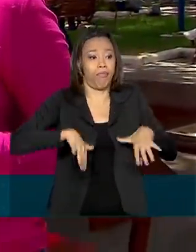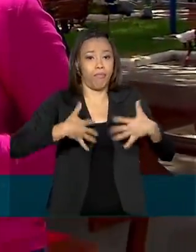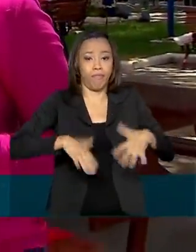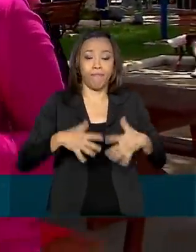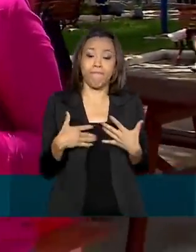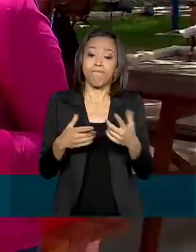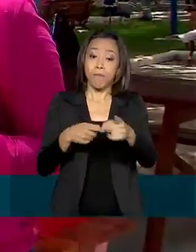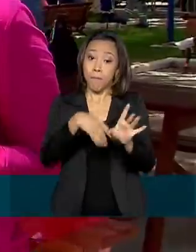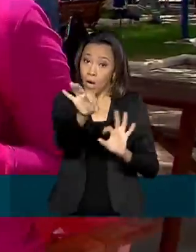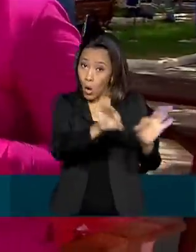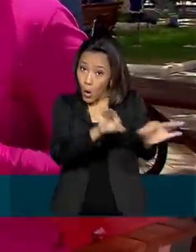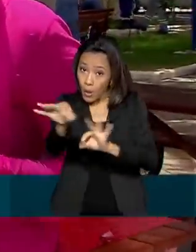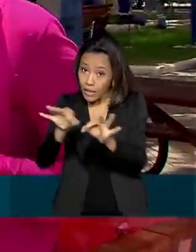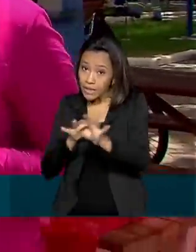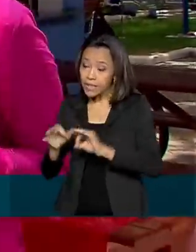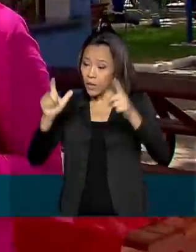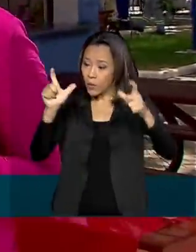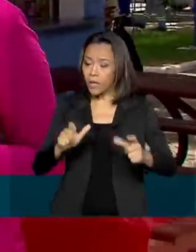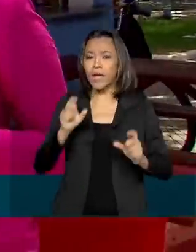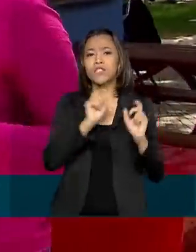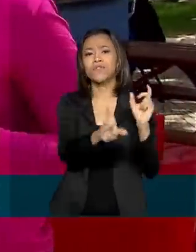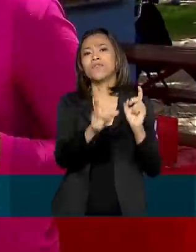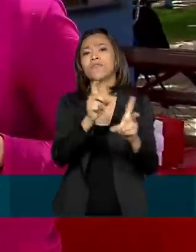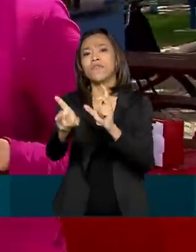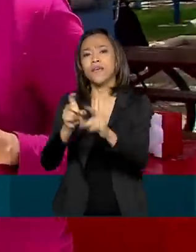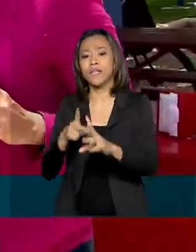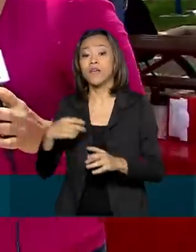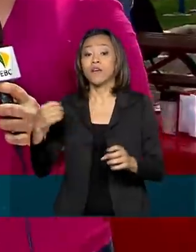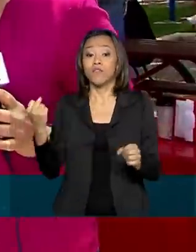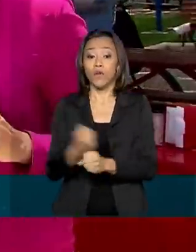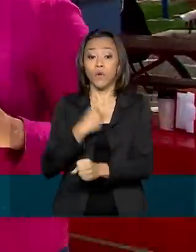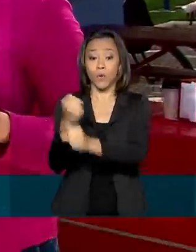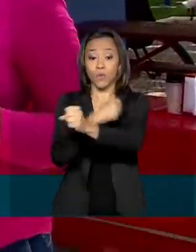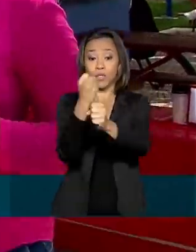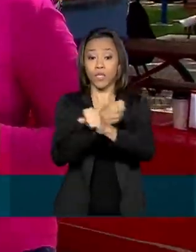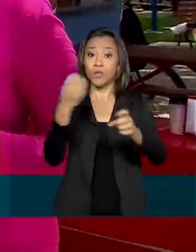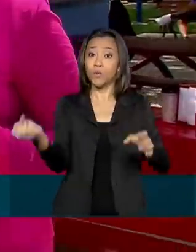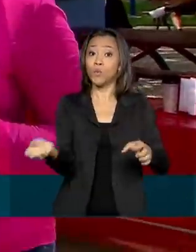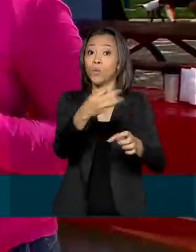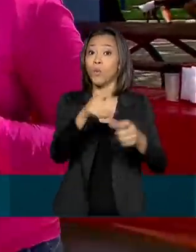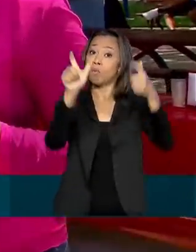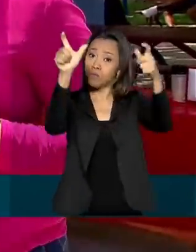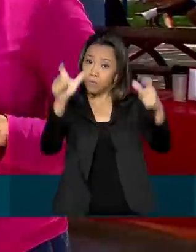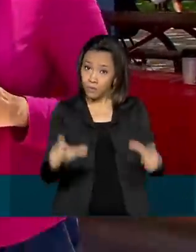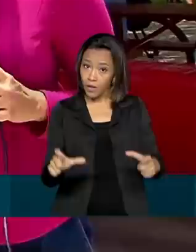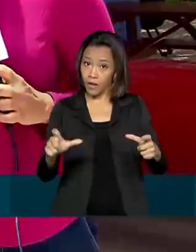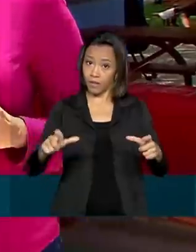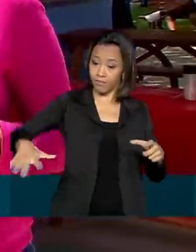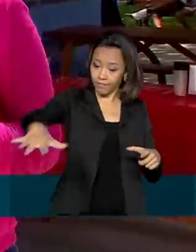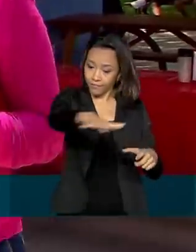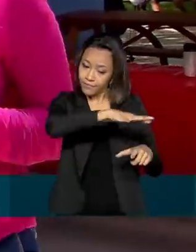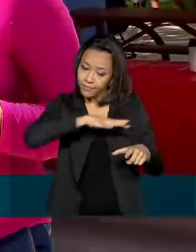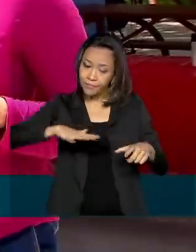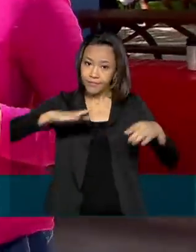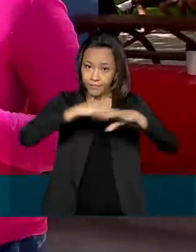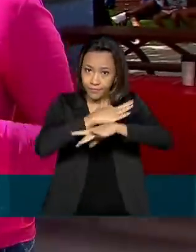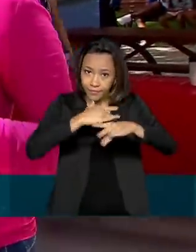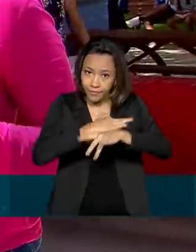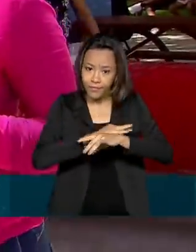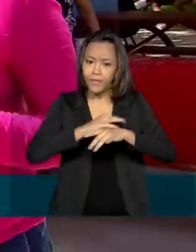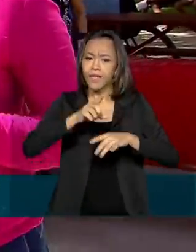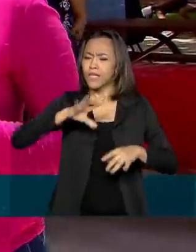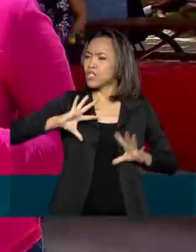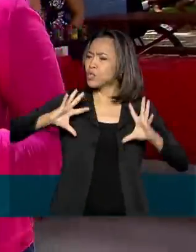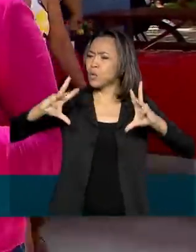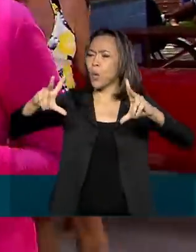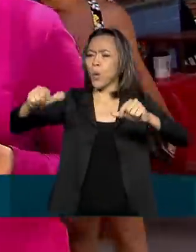comércio de panelada aqui da cidade, foi construído um novo panelódromo aqui no centro. A ideia é que todos os